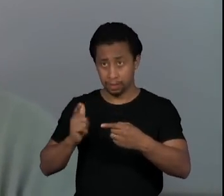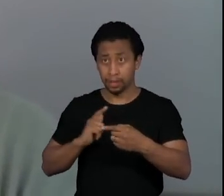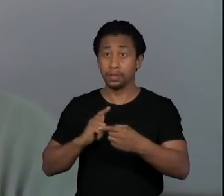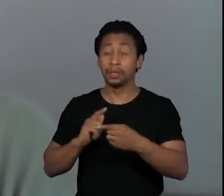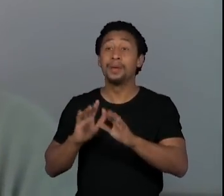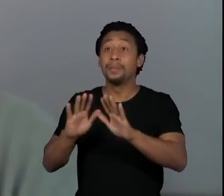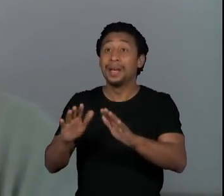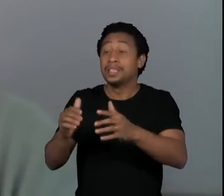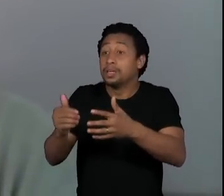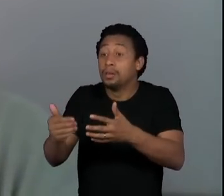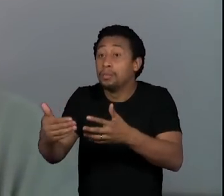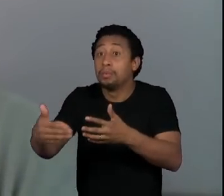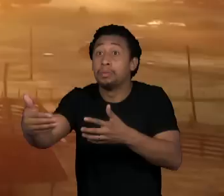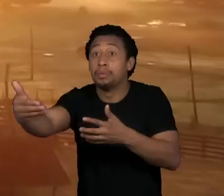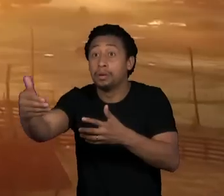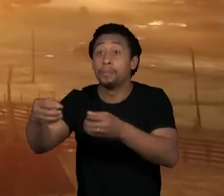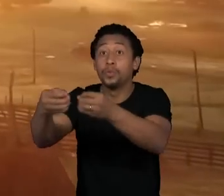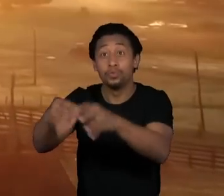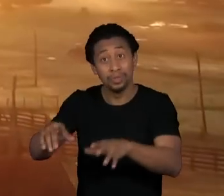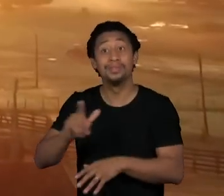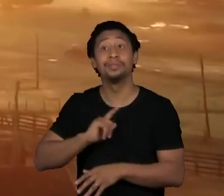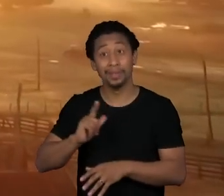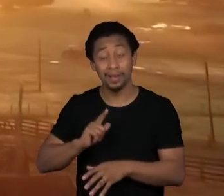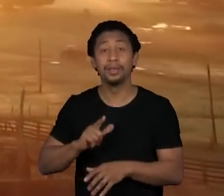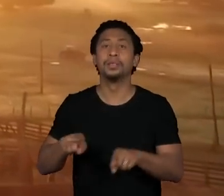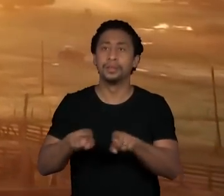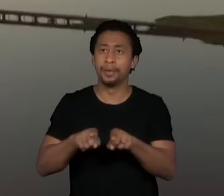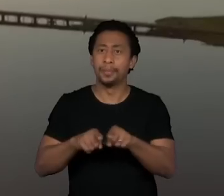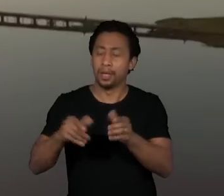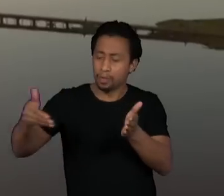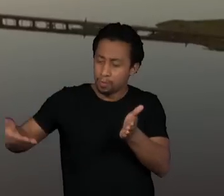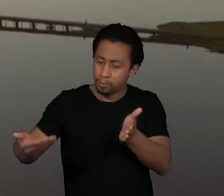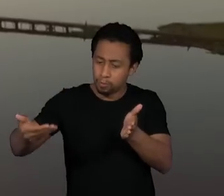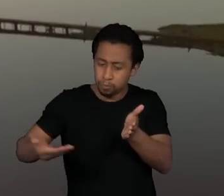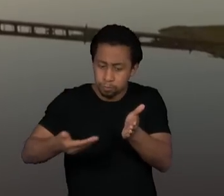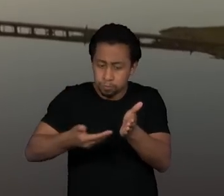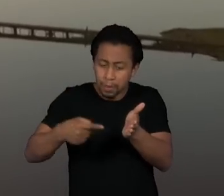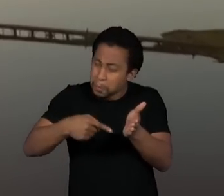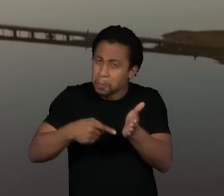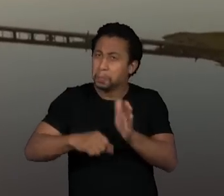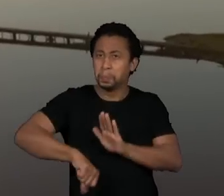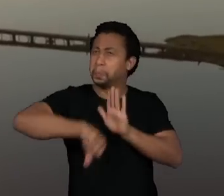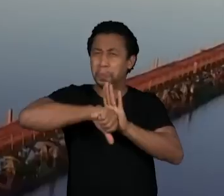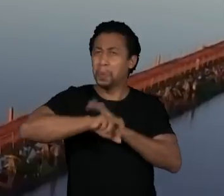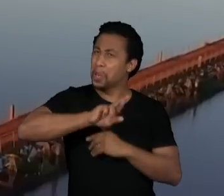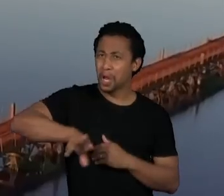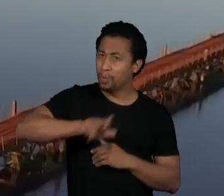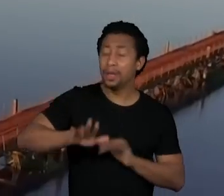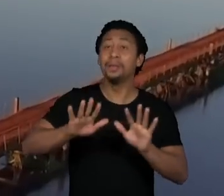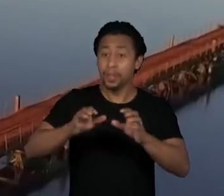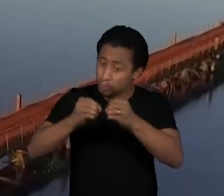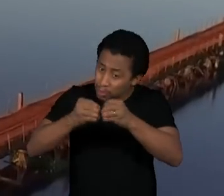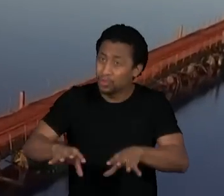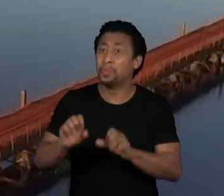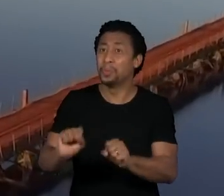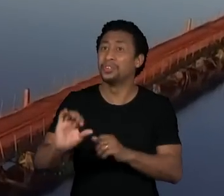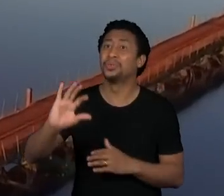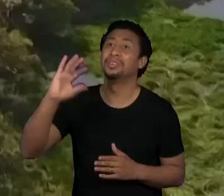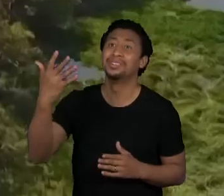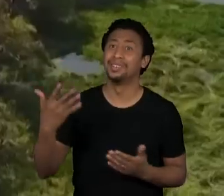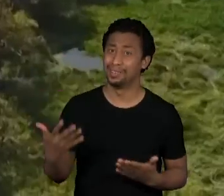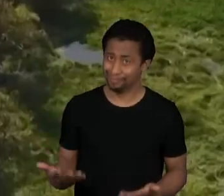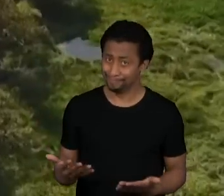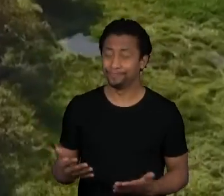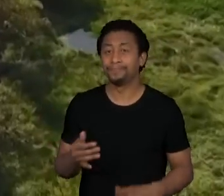É o mesmo caso do Porto. Só que são ações que vão desencadear um efeito em cascata. Por exemplo,